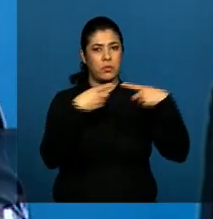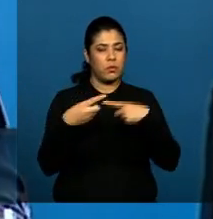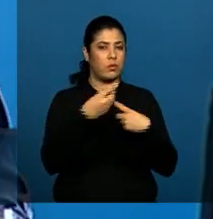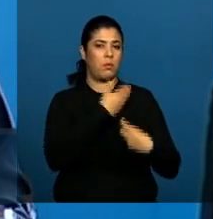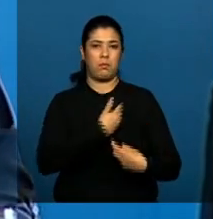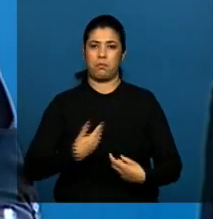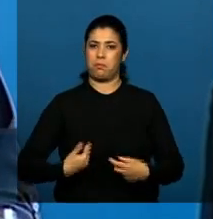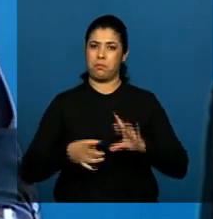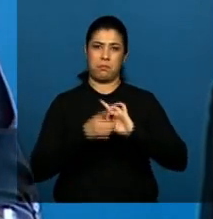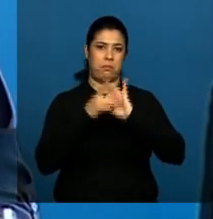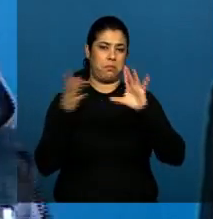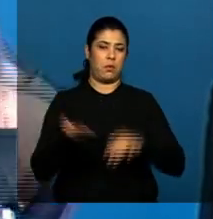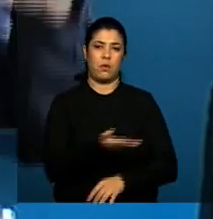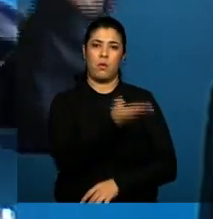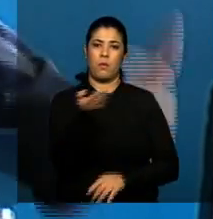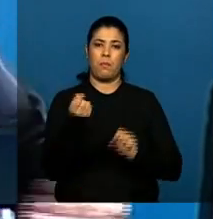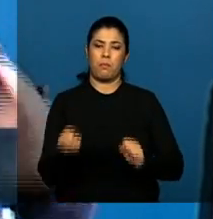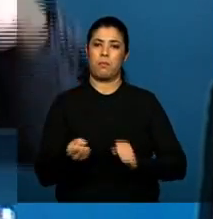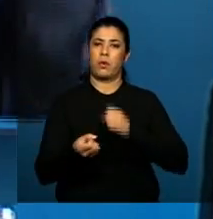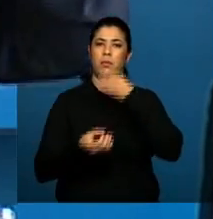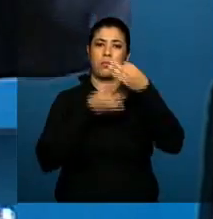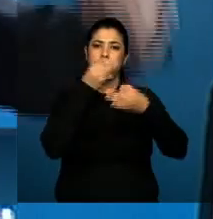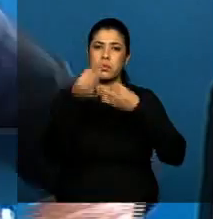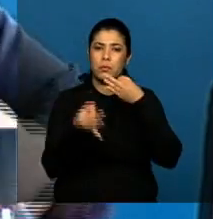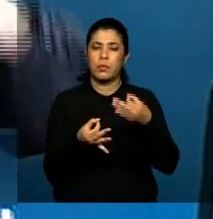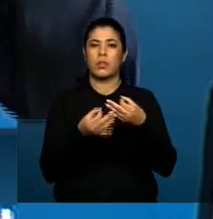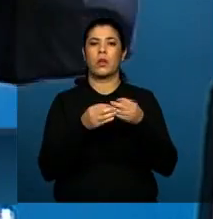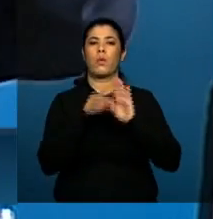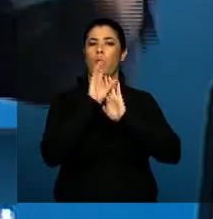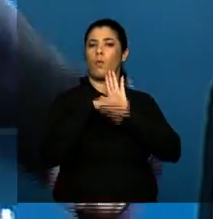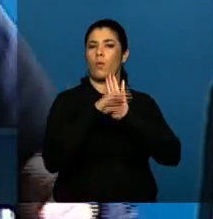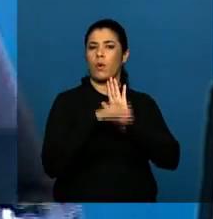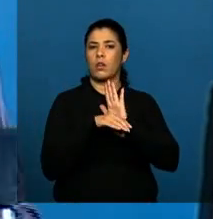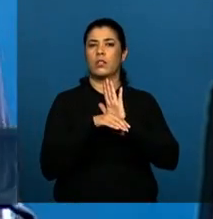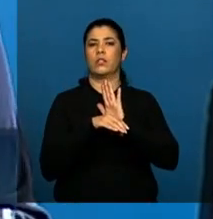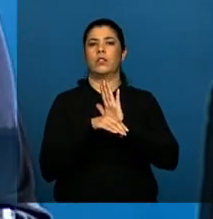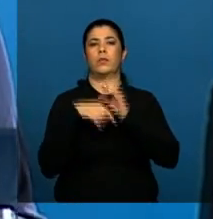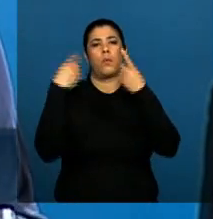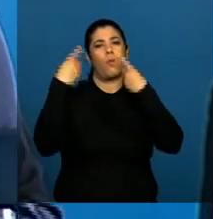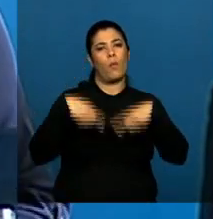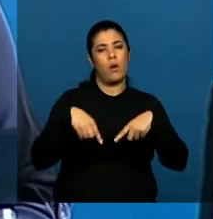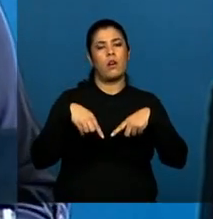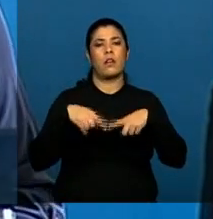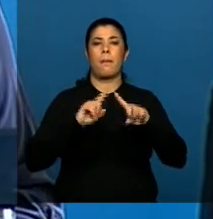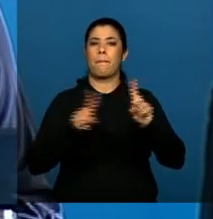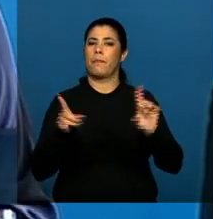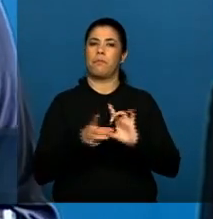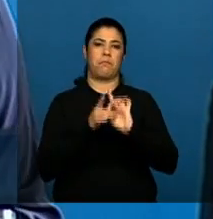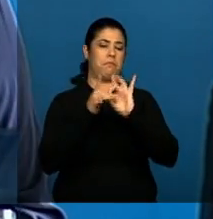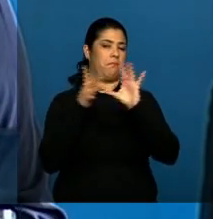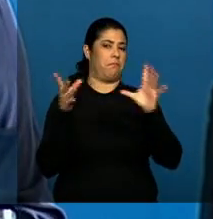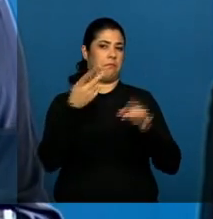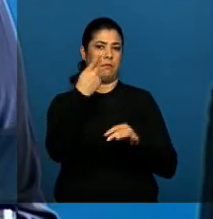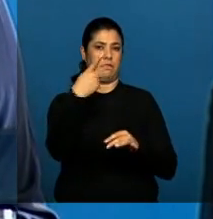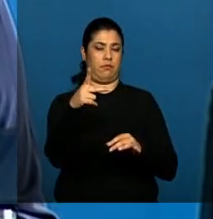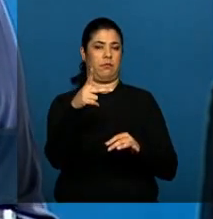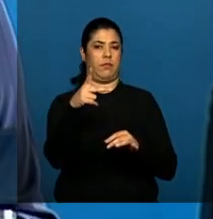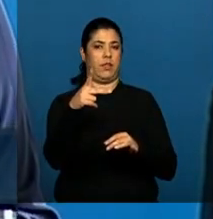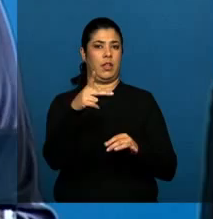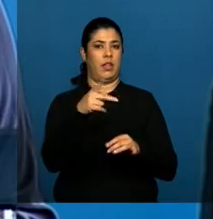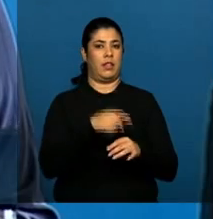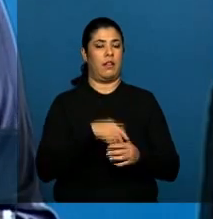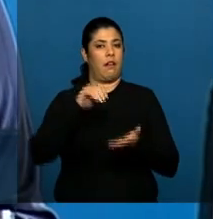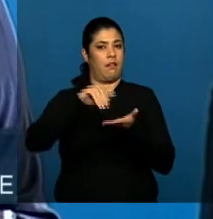podem manifestar a sua opinião, os seus conceitos, o seu contraponto, mas, independente disso, a Secretaria